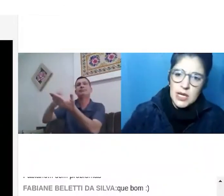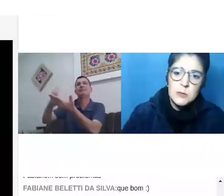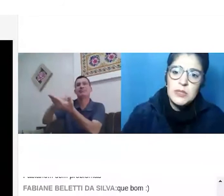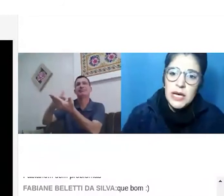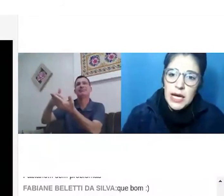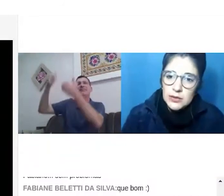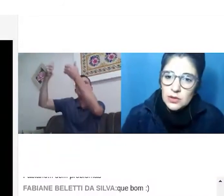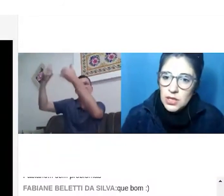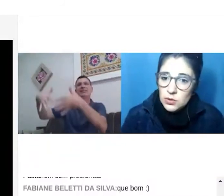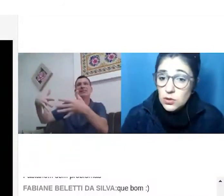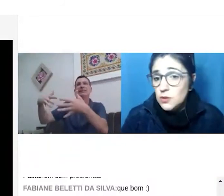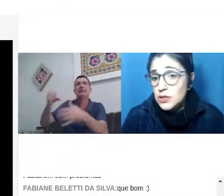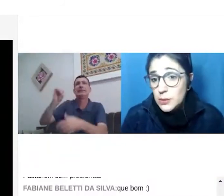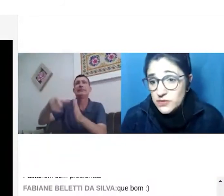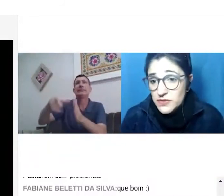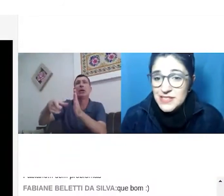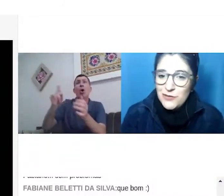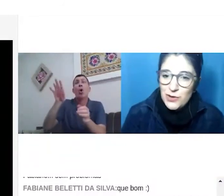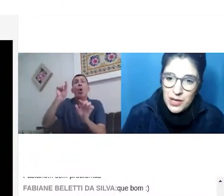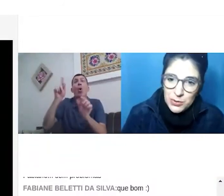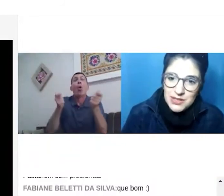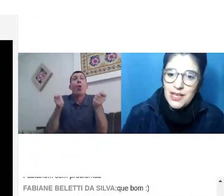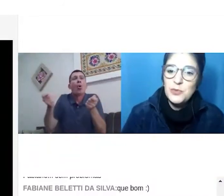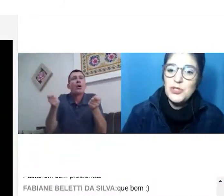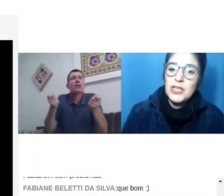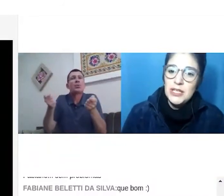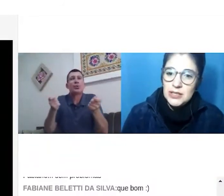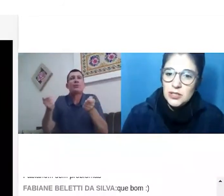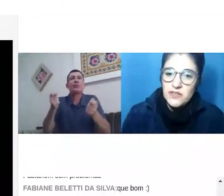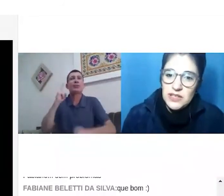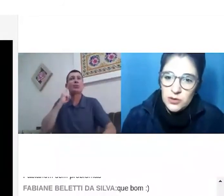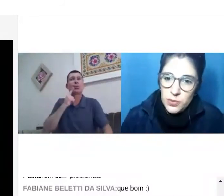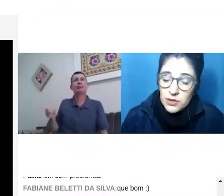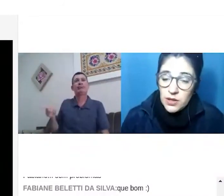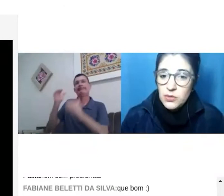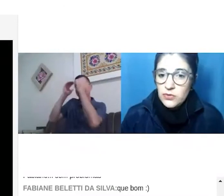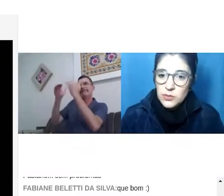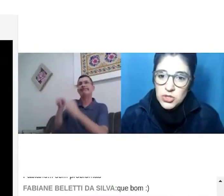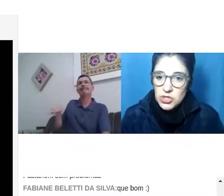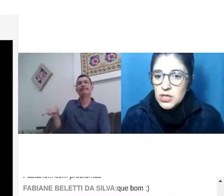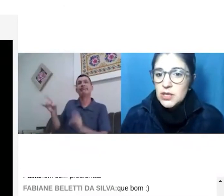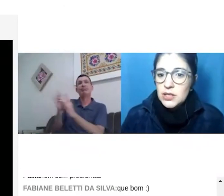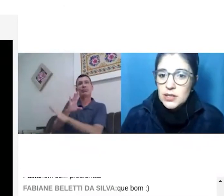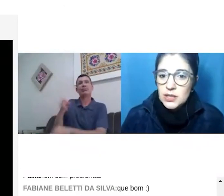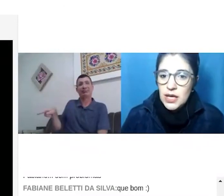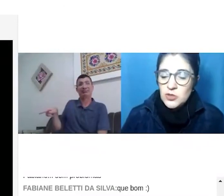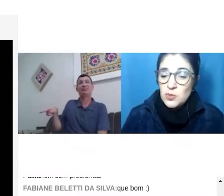começar a explicar todo aquele conteúdo e o intérprete vai fazer ele vai olhar para o intérprete então ele já vai ter copiado é uma forma de